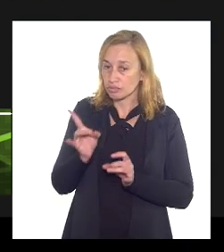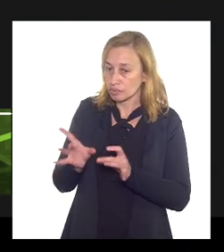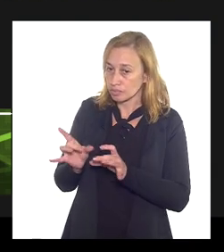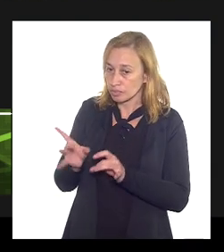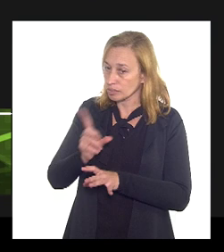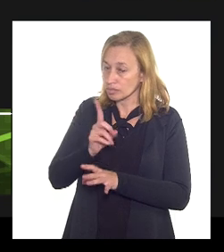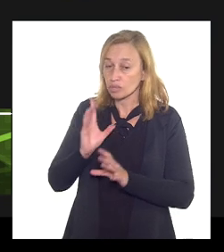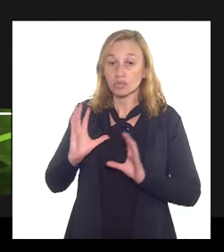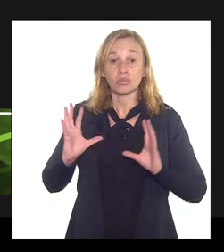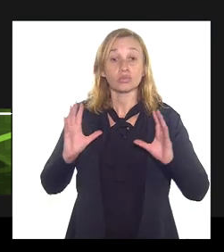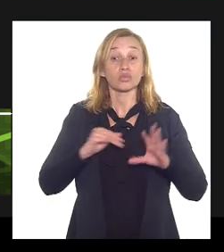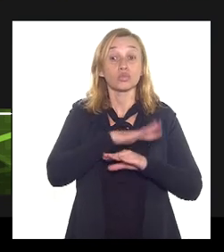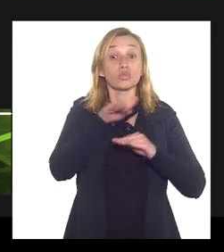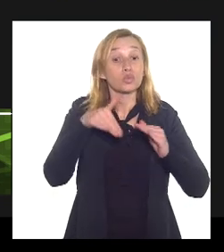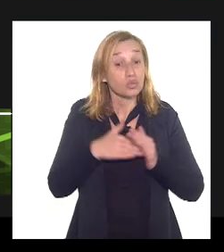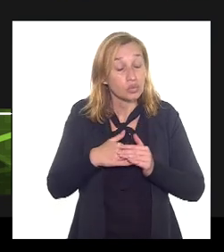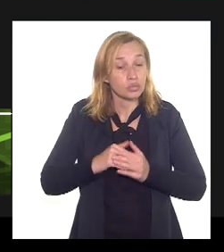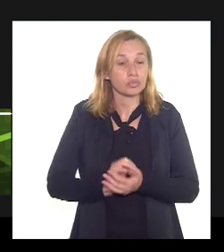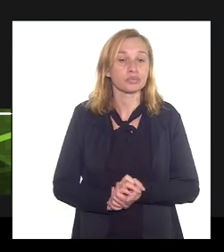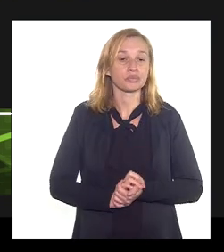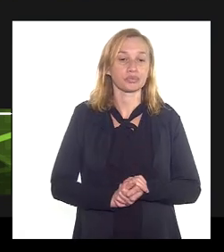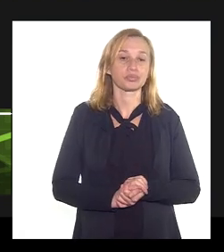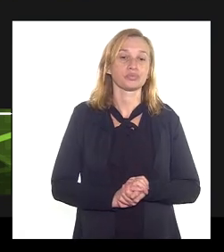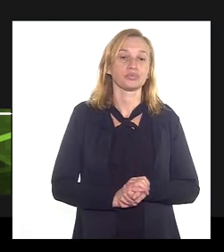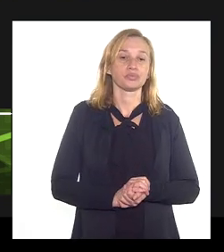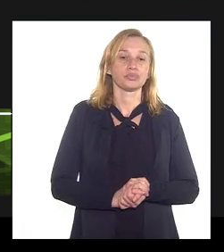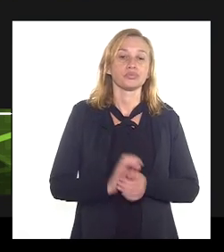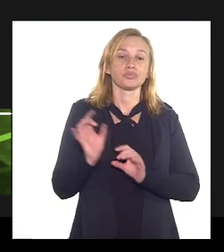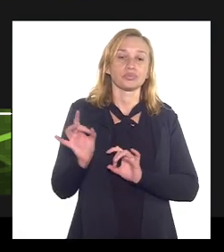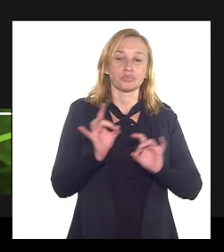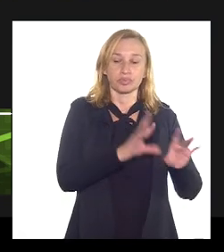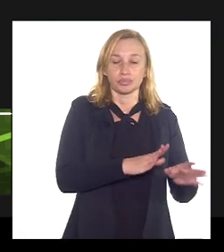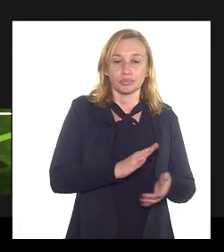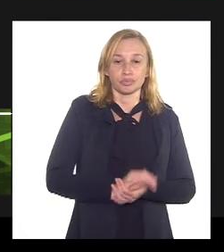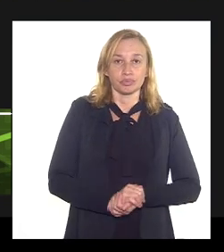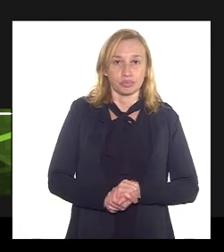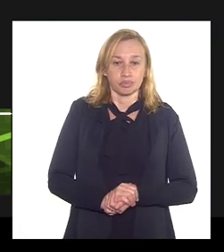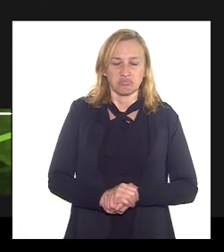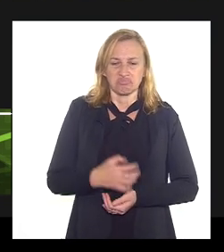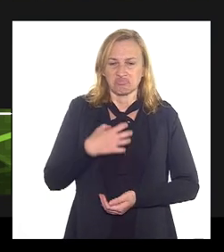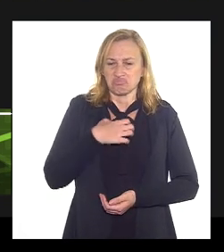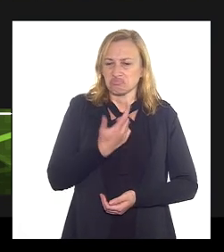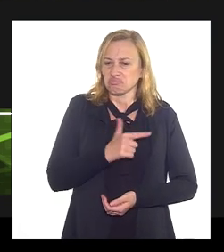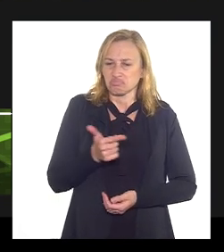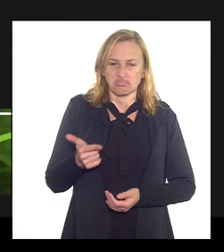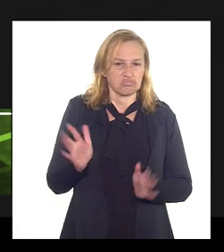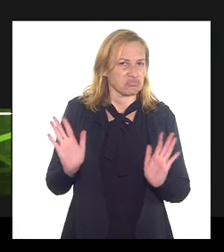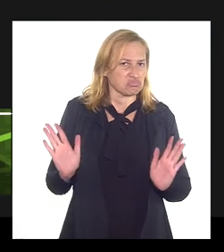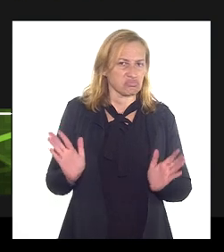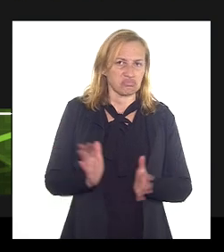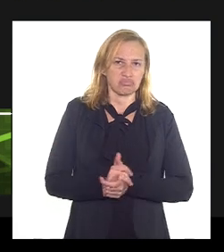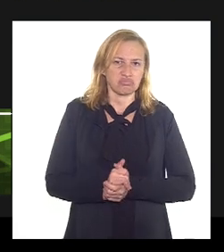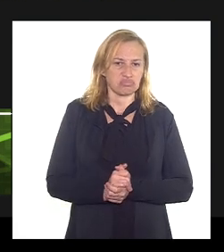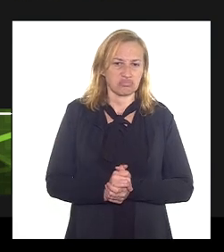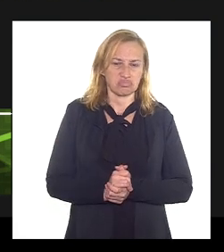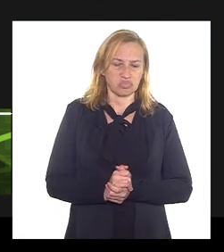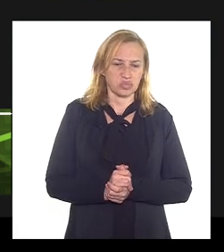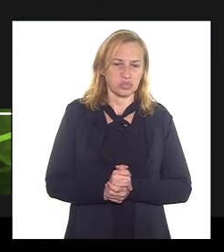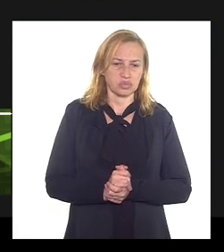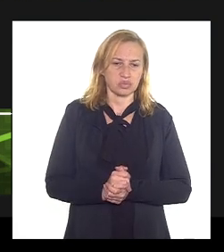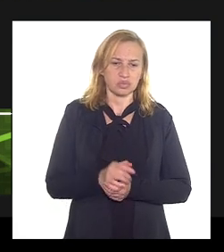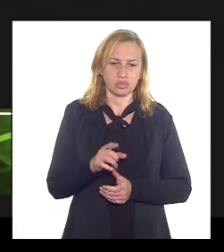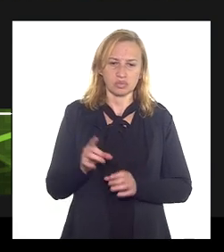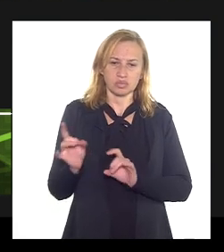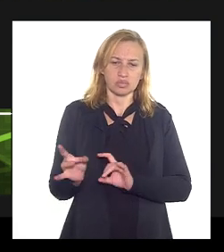todos eles de provisionamento de abandono não tem sentido você ter provisionamento de